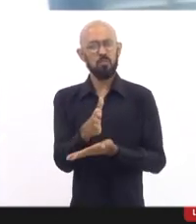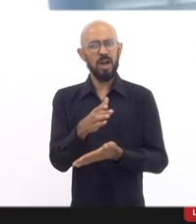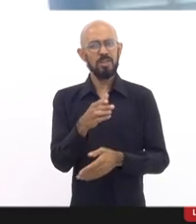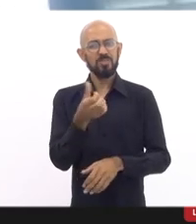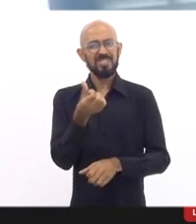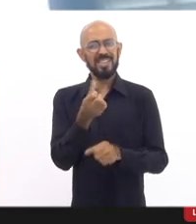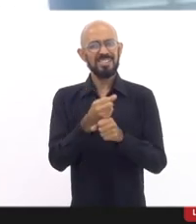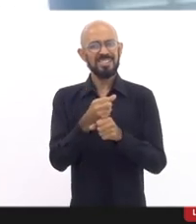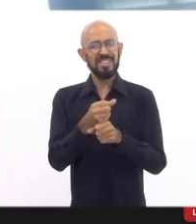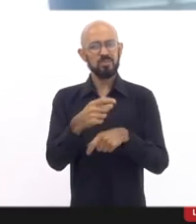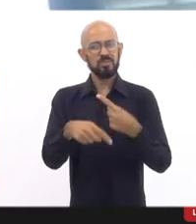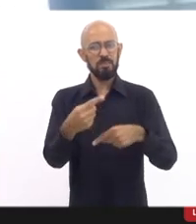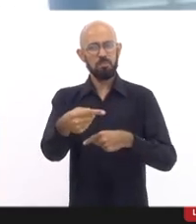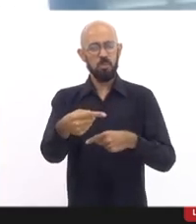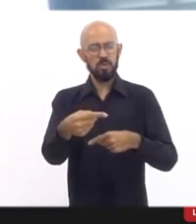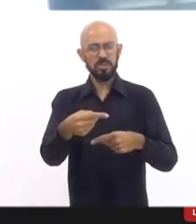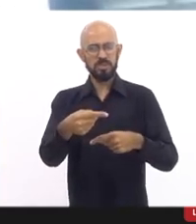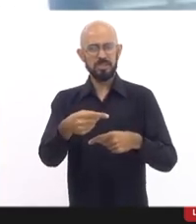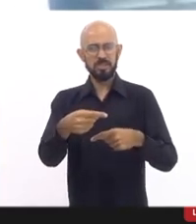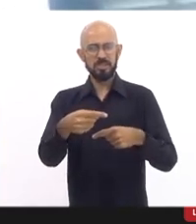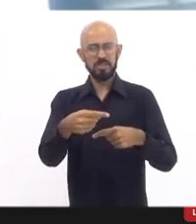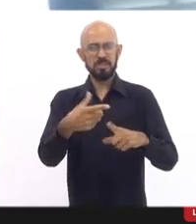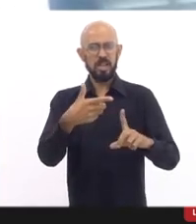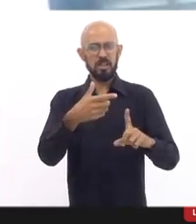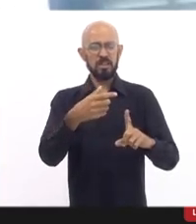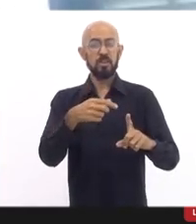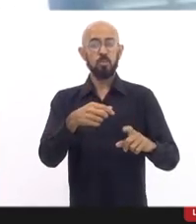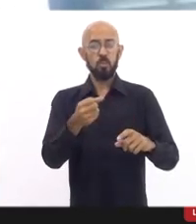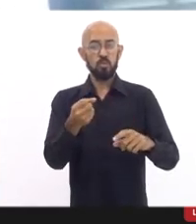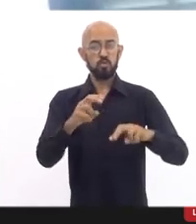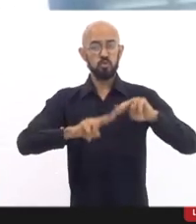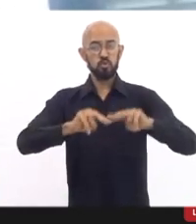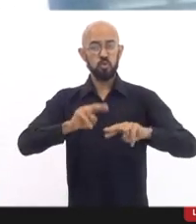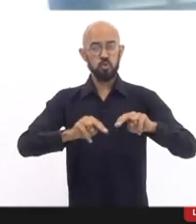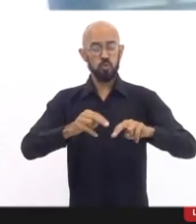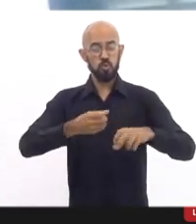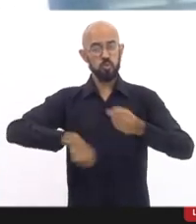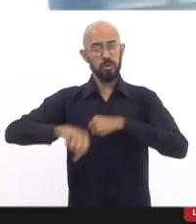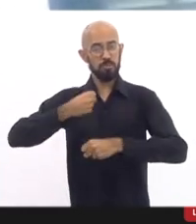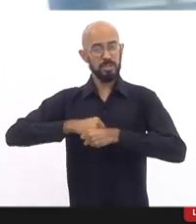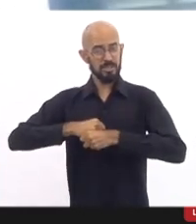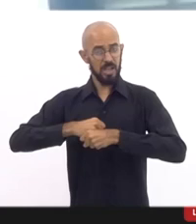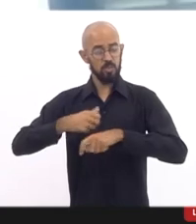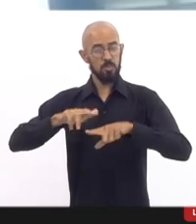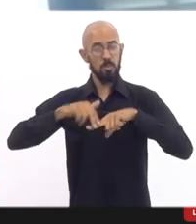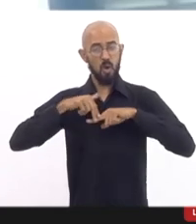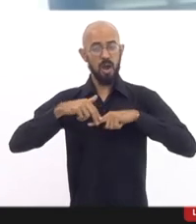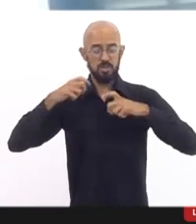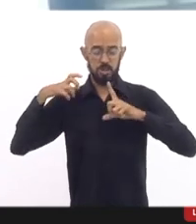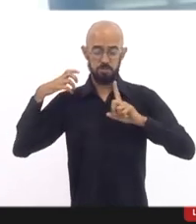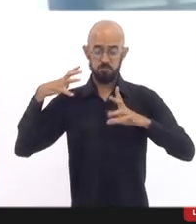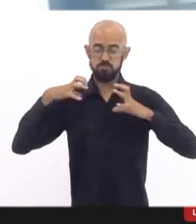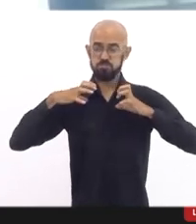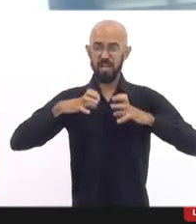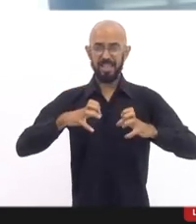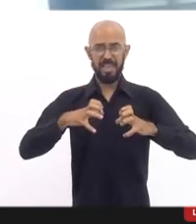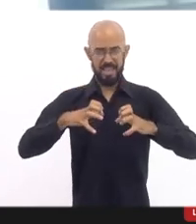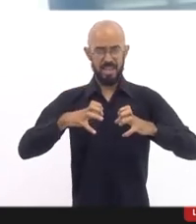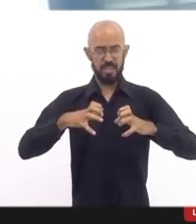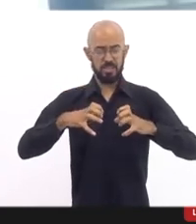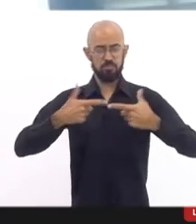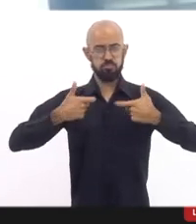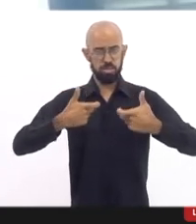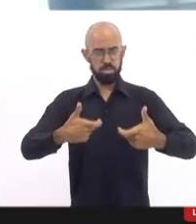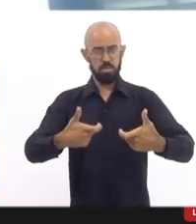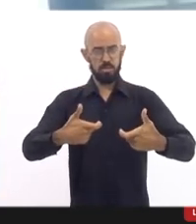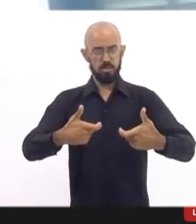de Jacarezinho, em junho do ano passado. A gente está terminando em fevereiro, as câmeras não foram implantadas ainda.